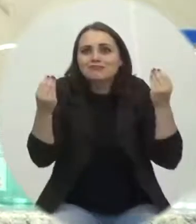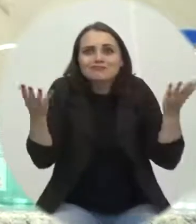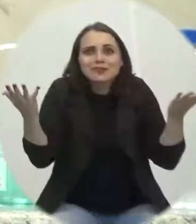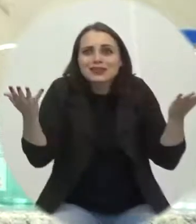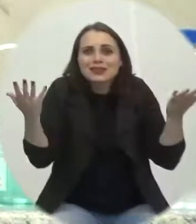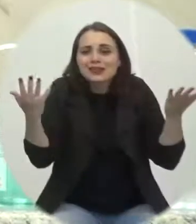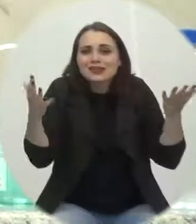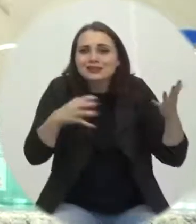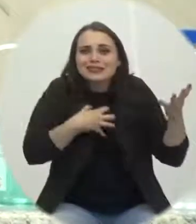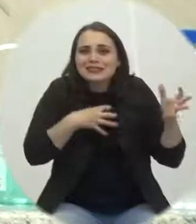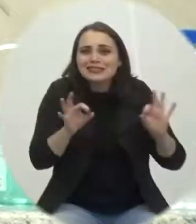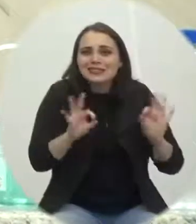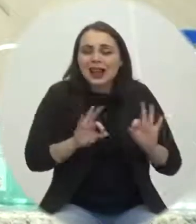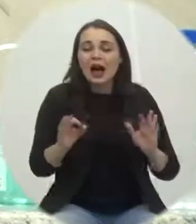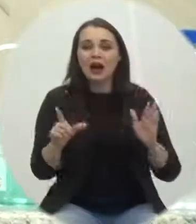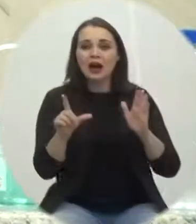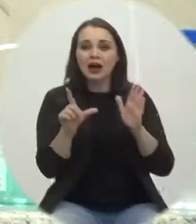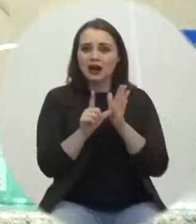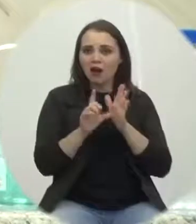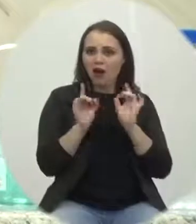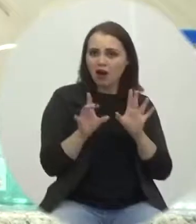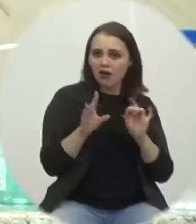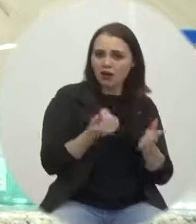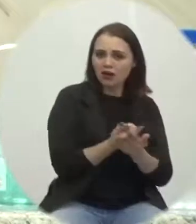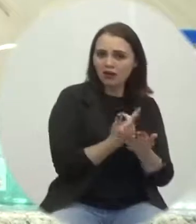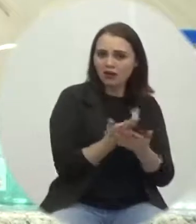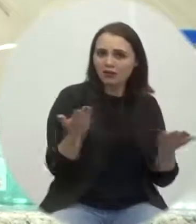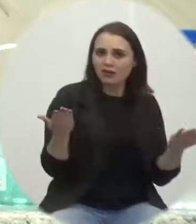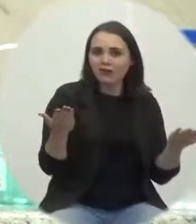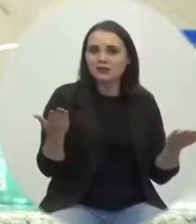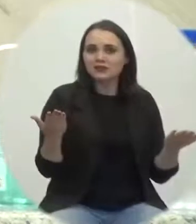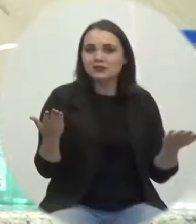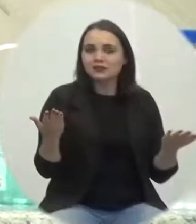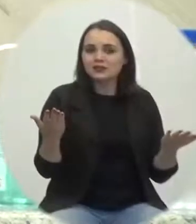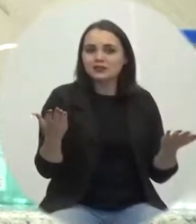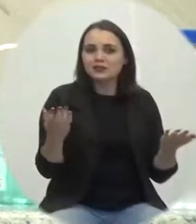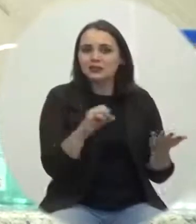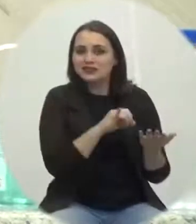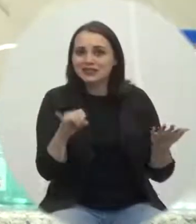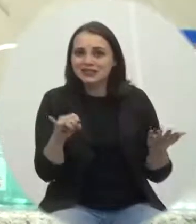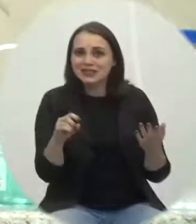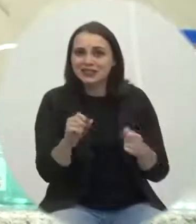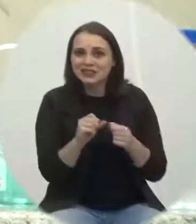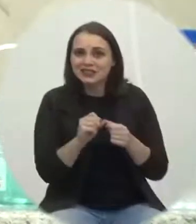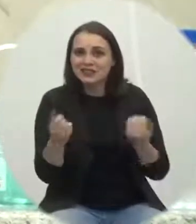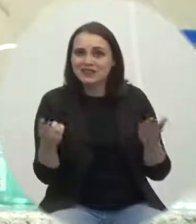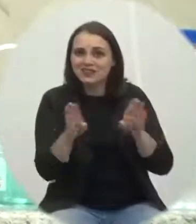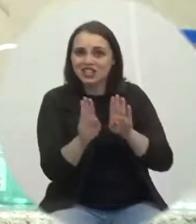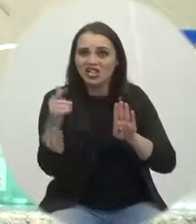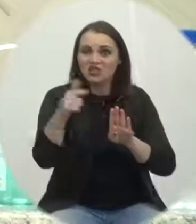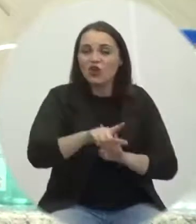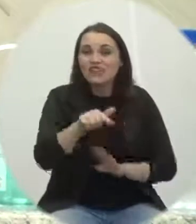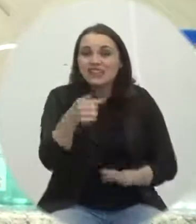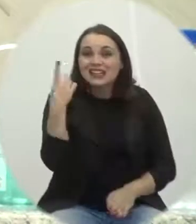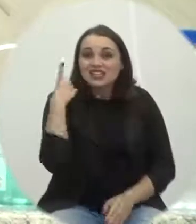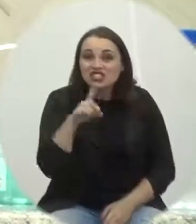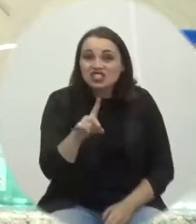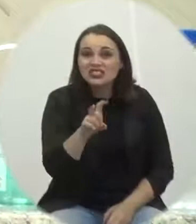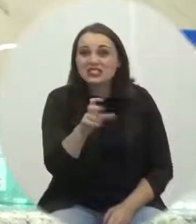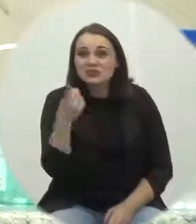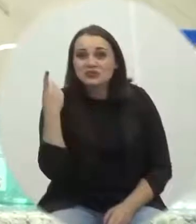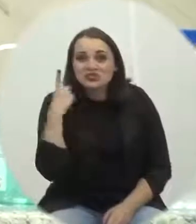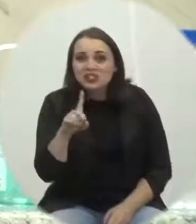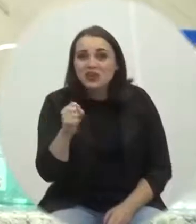vereador que falou, se foi o Daniel, o vereador Daniel, Toninho, enfim, o vereador Paulo, se fizer um lockdown de 7 dias, de 8 dias, de 5 dias,